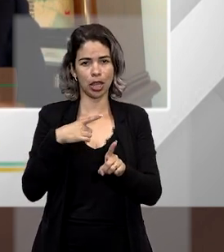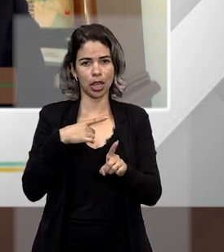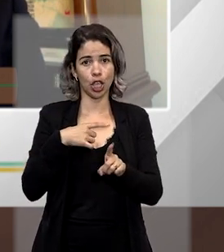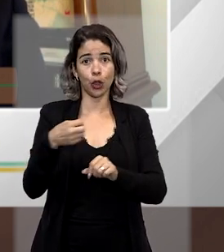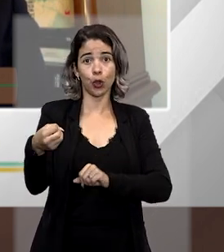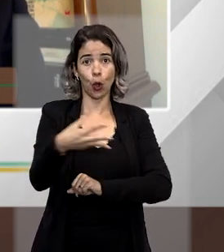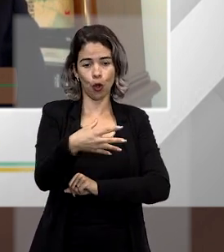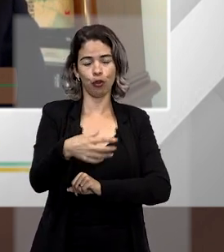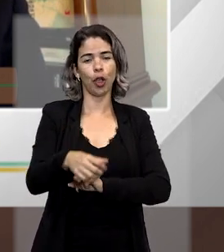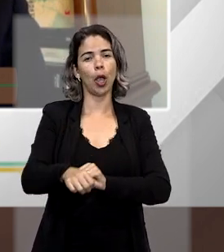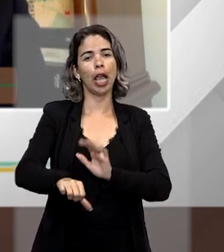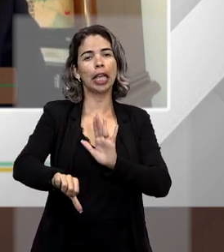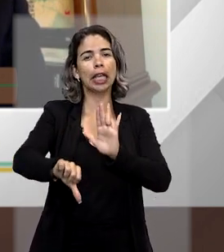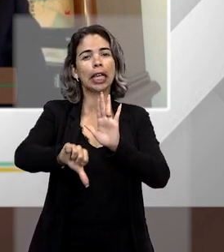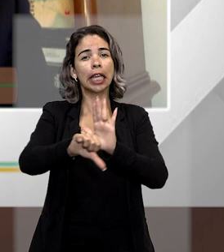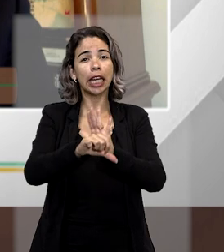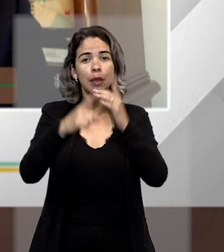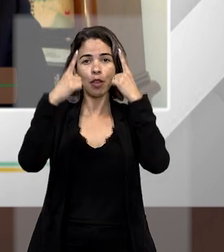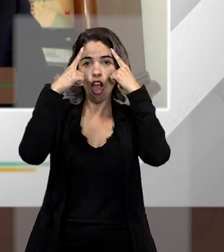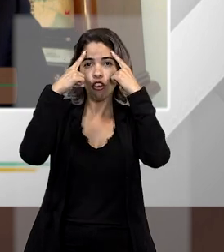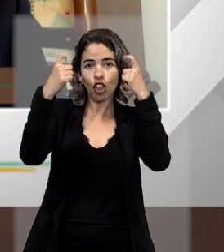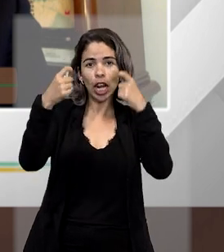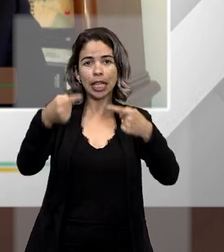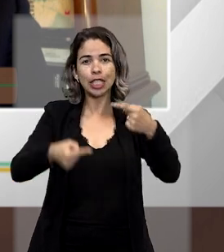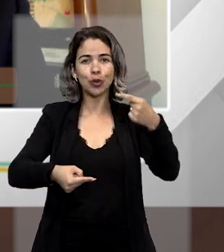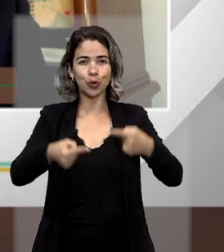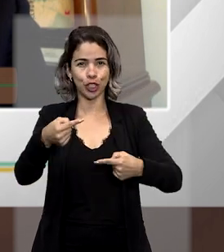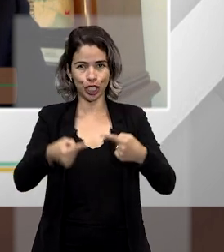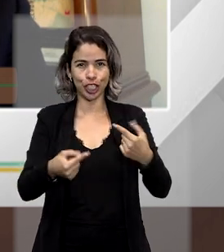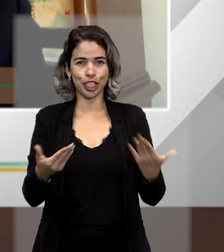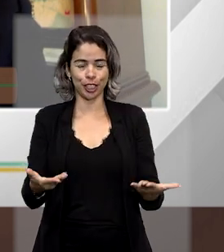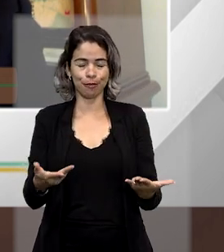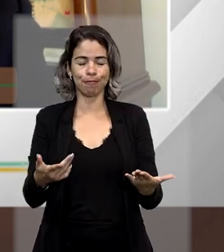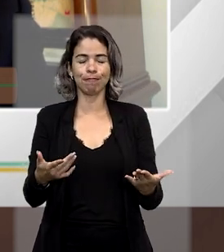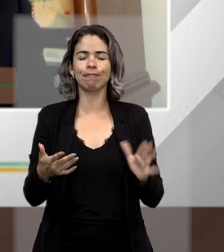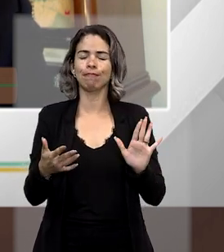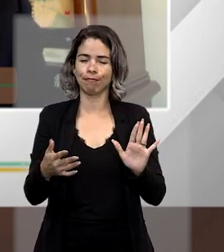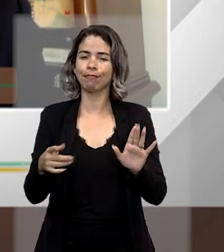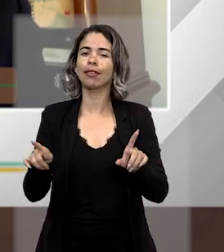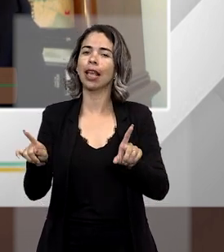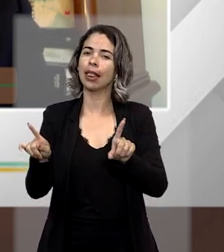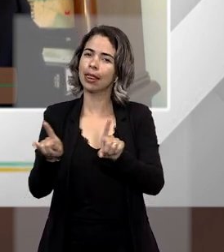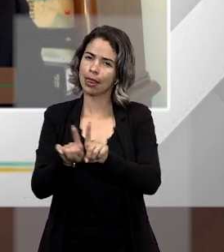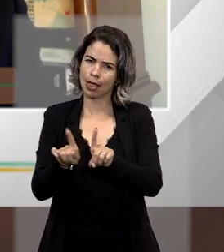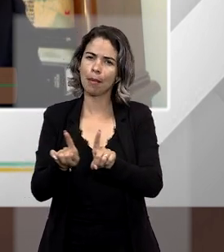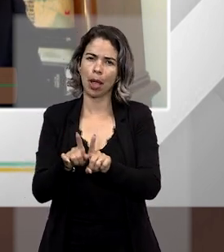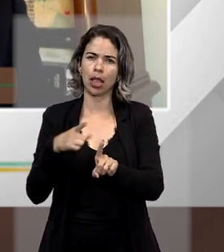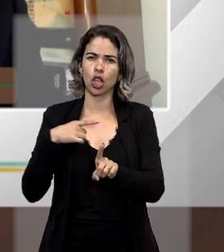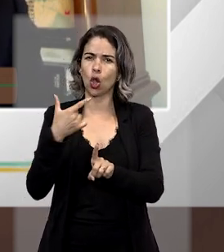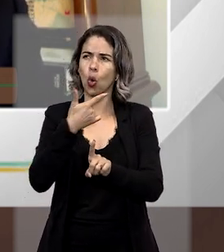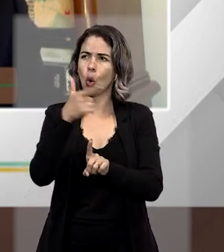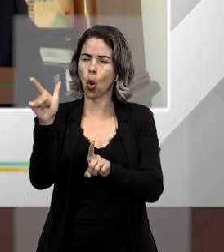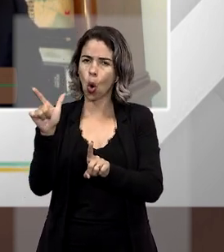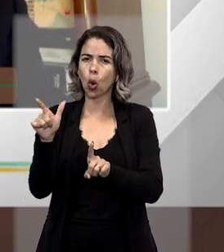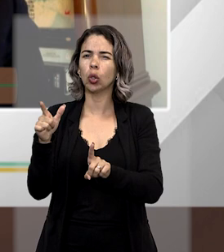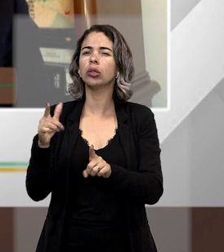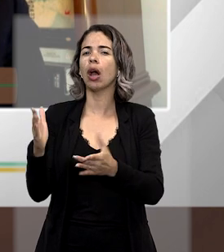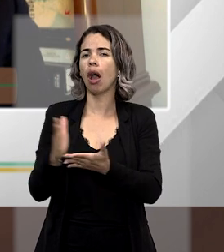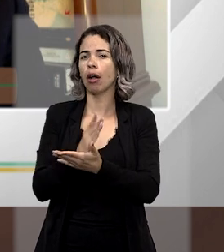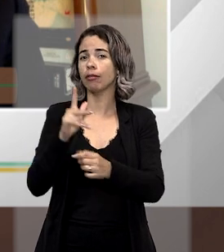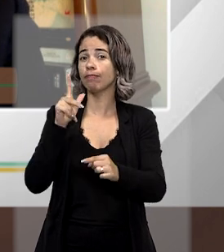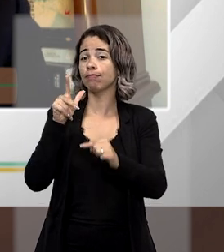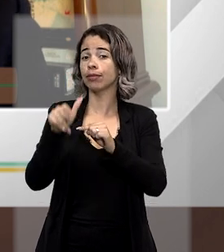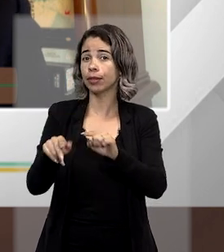violência política, e foi trazido, embora tenha sido vetado e o Congresso ainda não apreciou o veto,